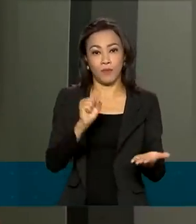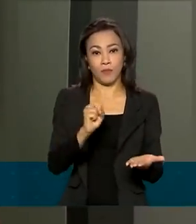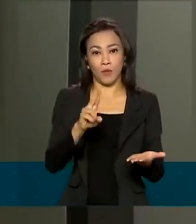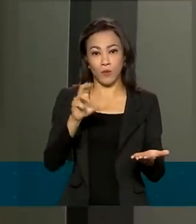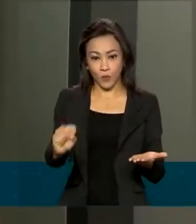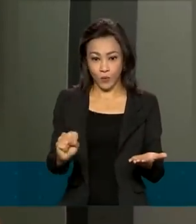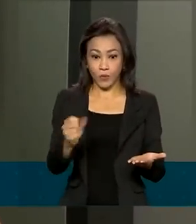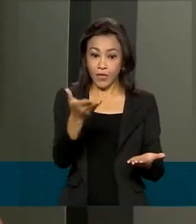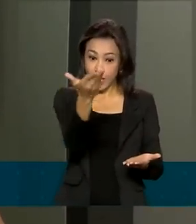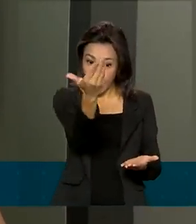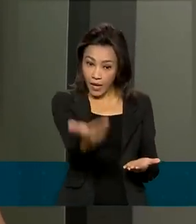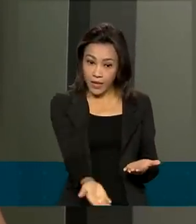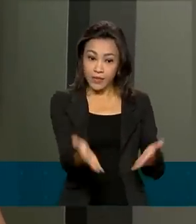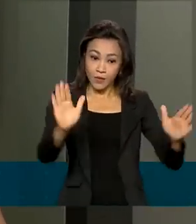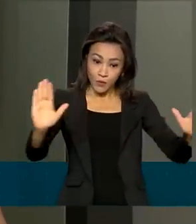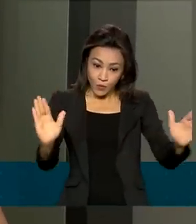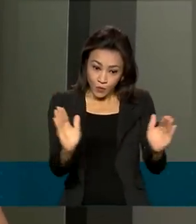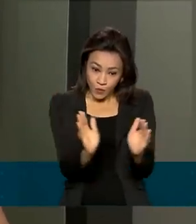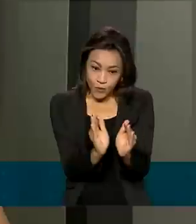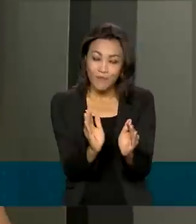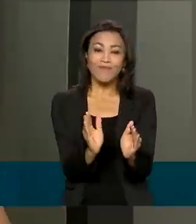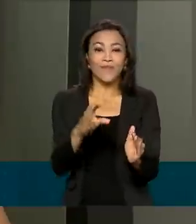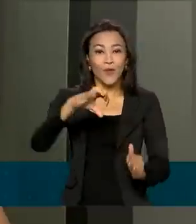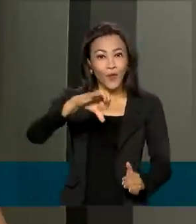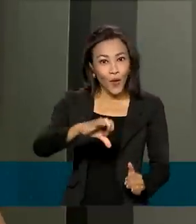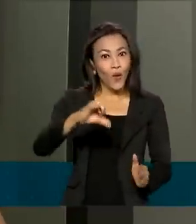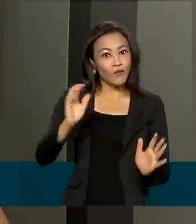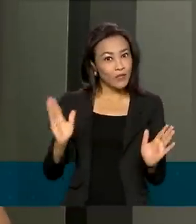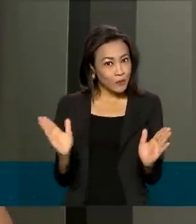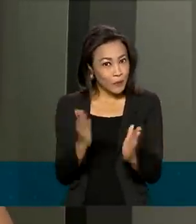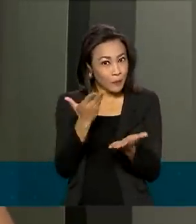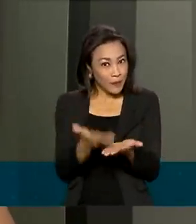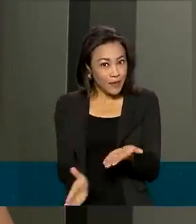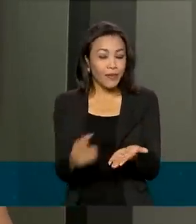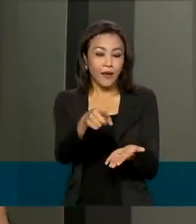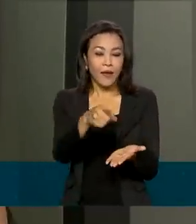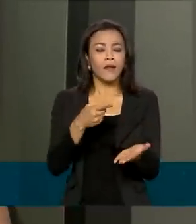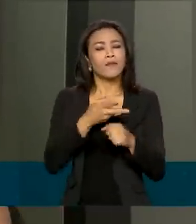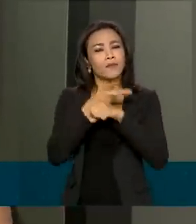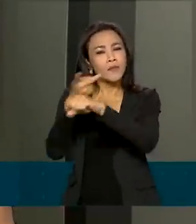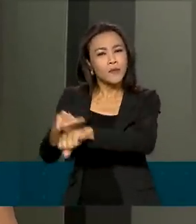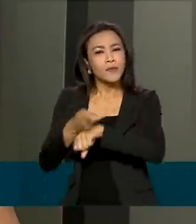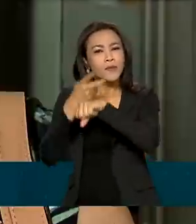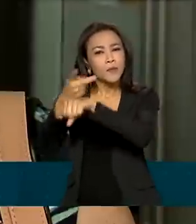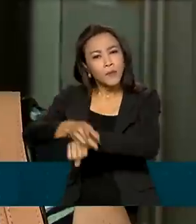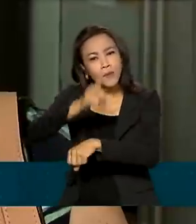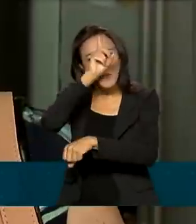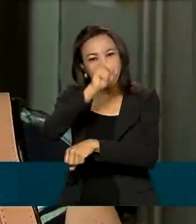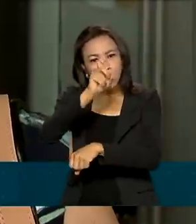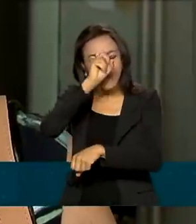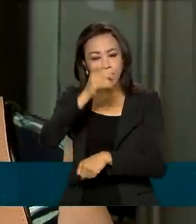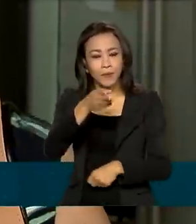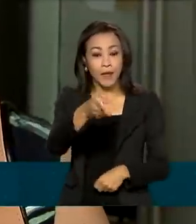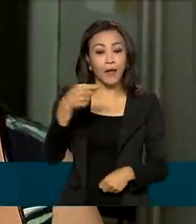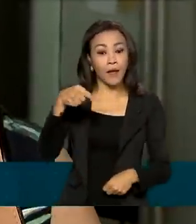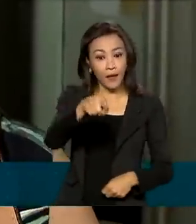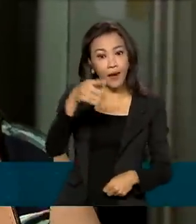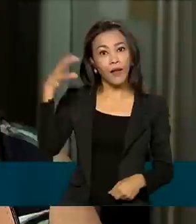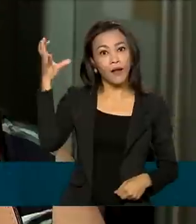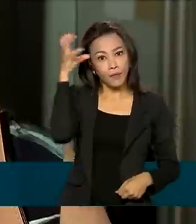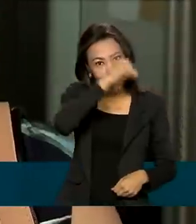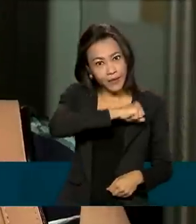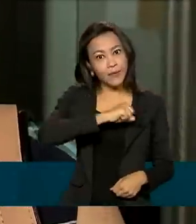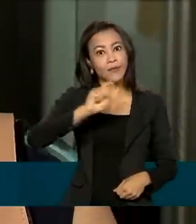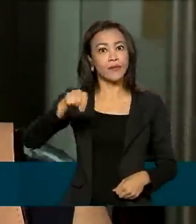9 quilos a menos, dona Selma faz consultas periódicas num posto de saúde. É que ela aprendeu a